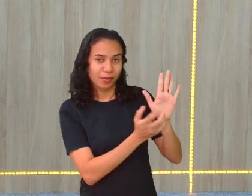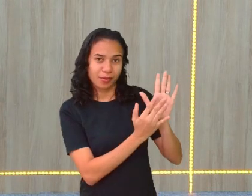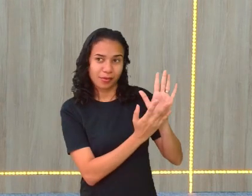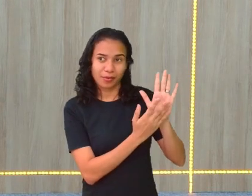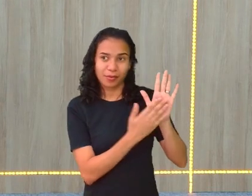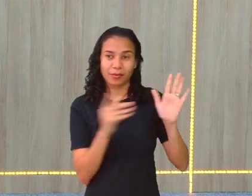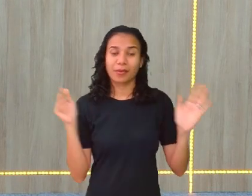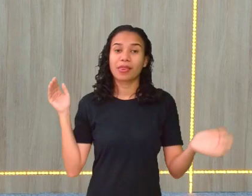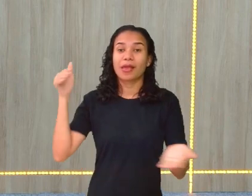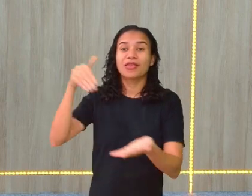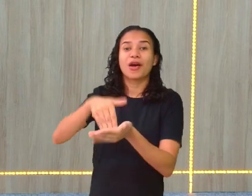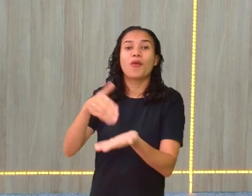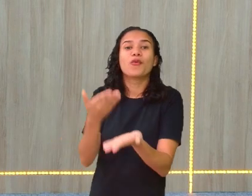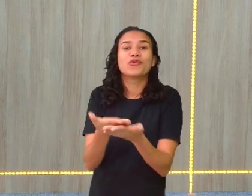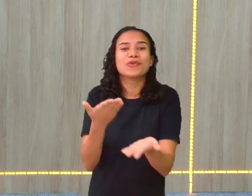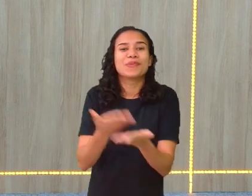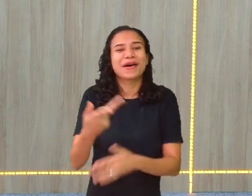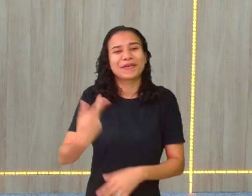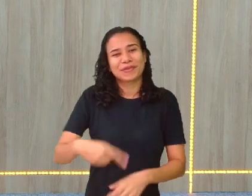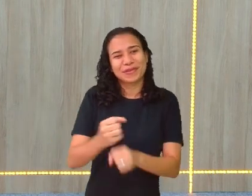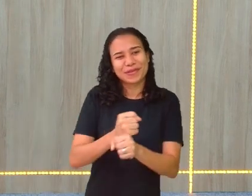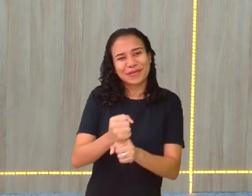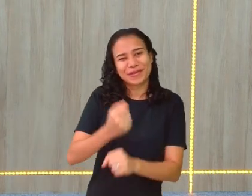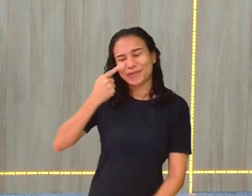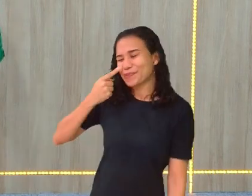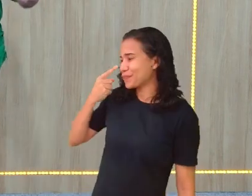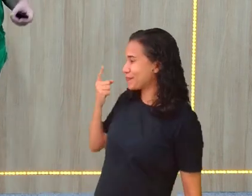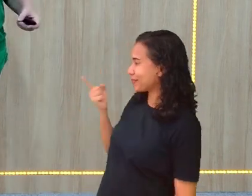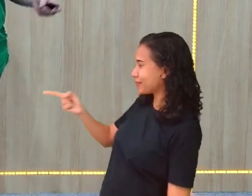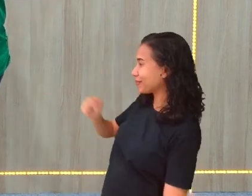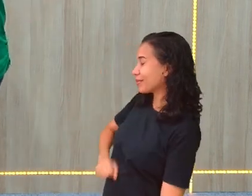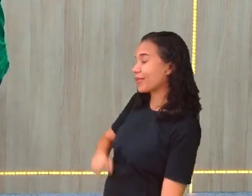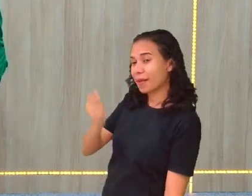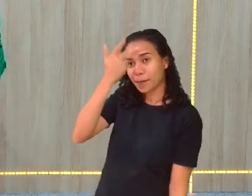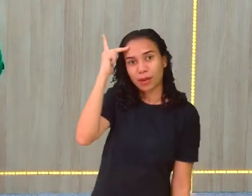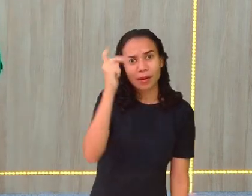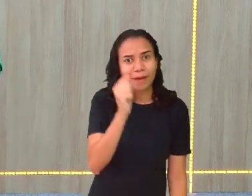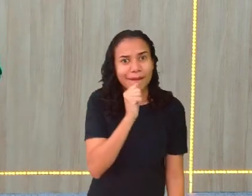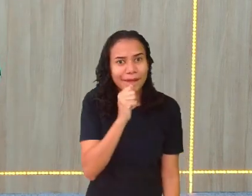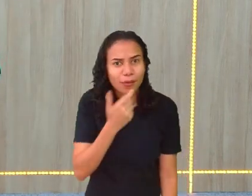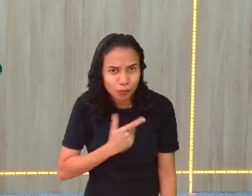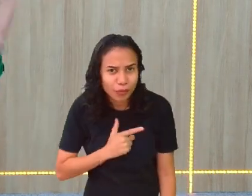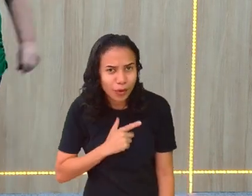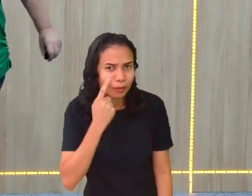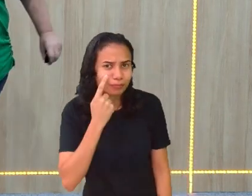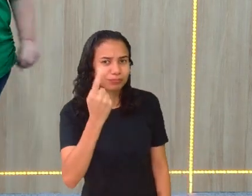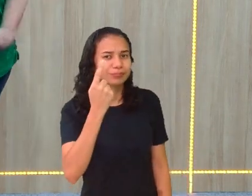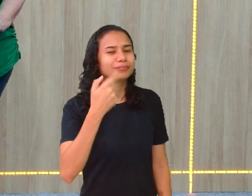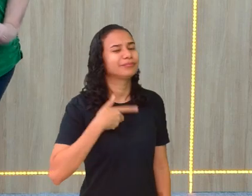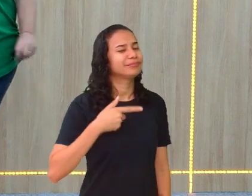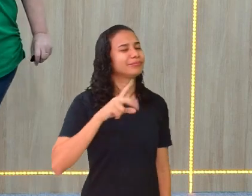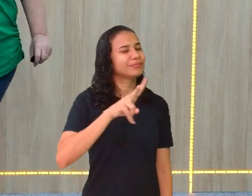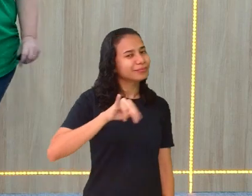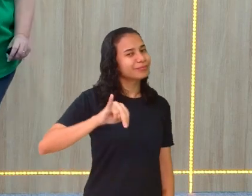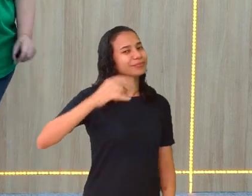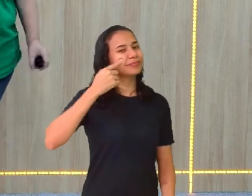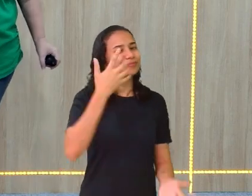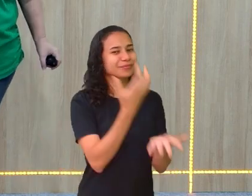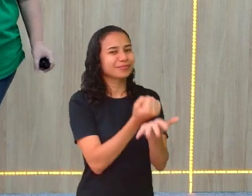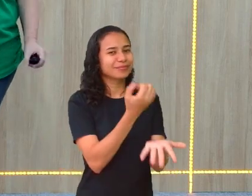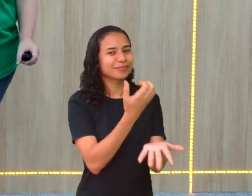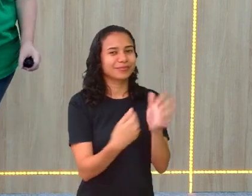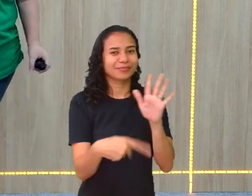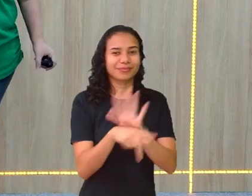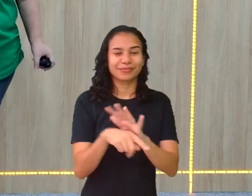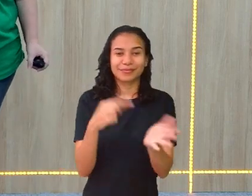última aula do ano, aqui, para quem ainda não pegou, vai lá e baixa o